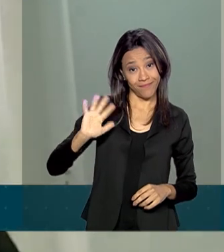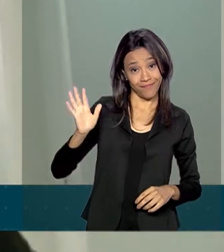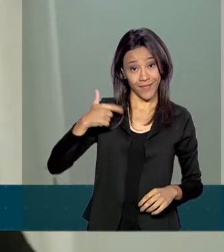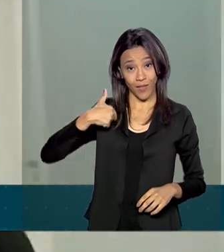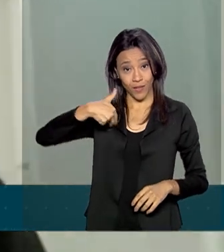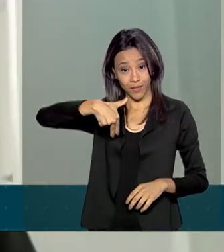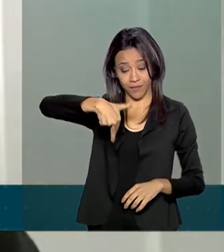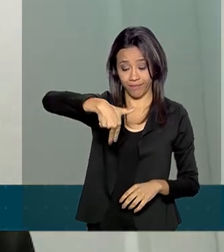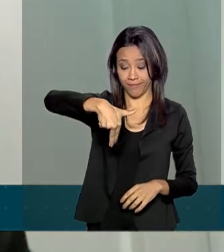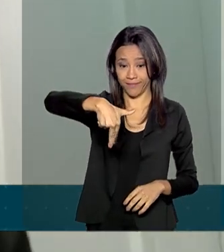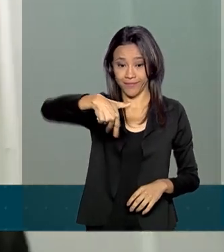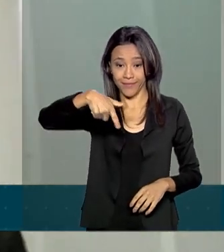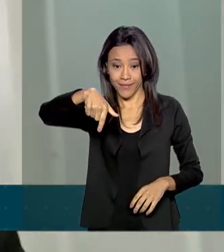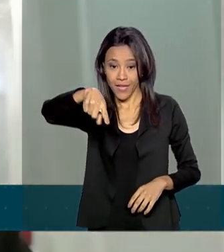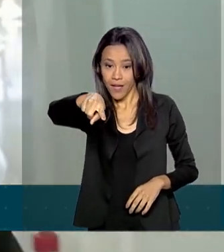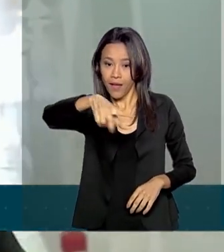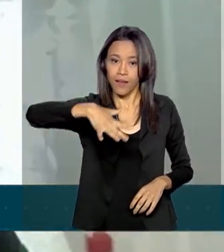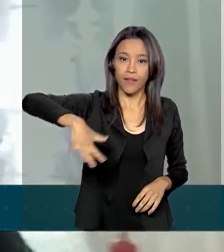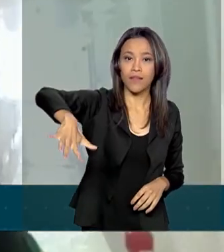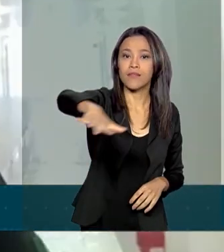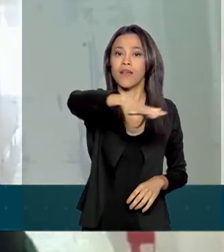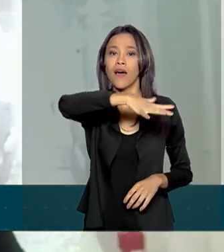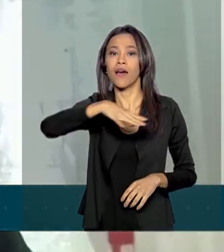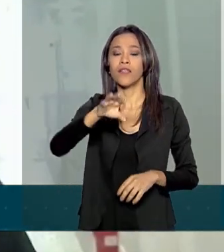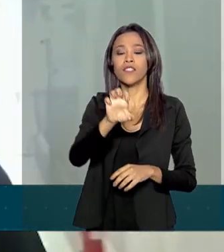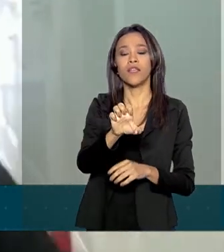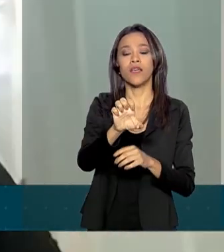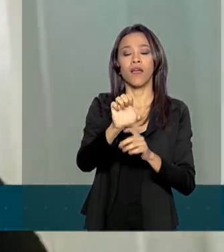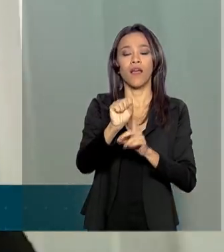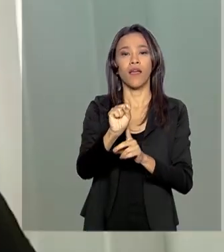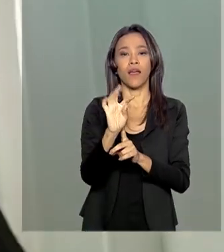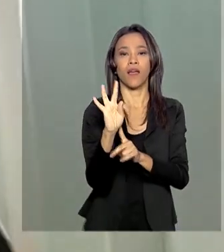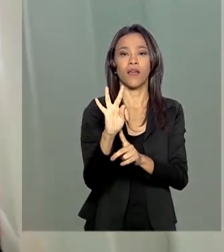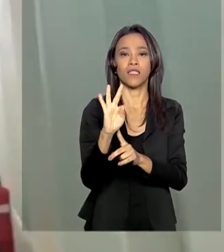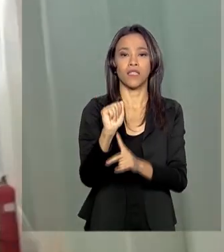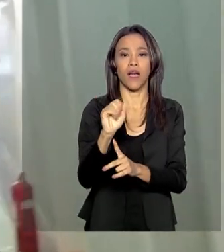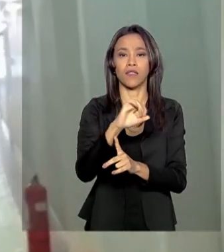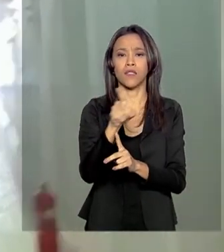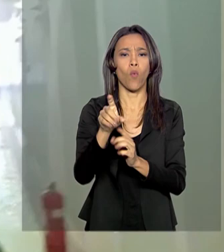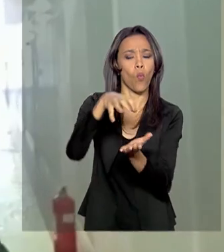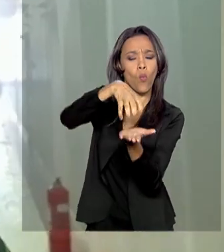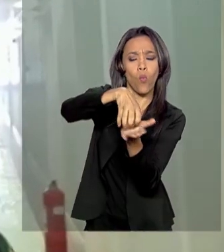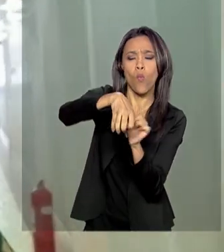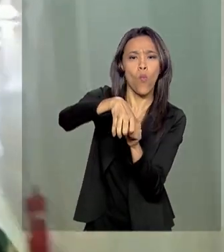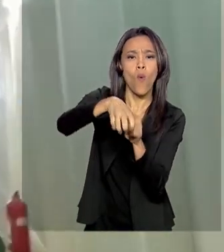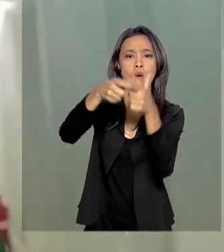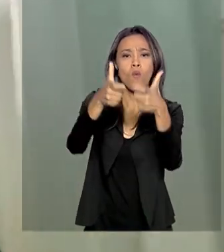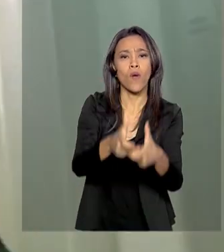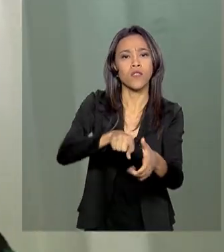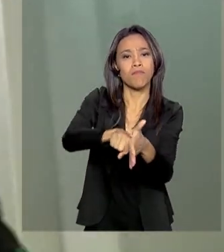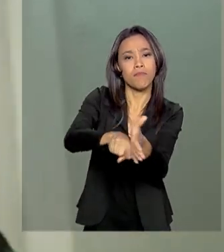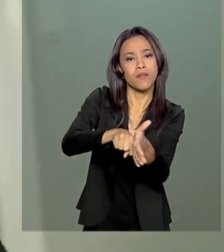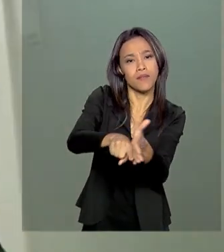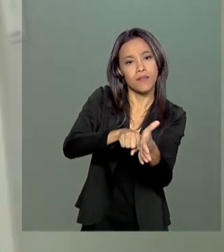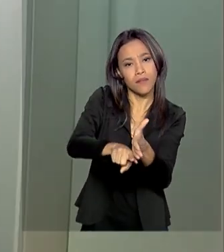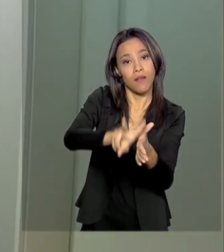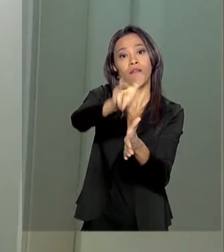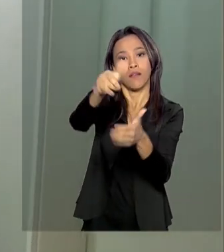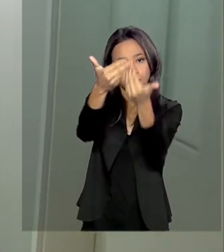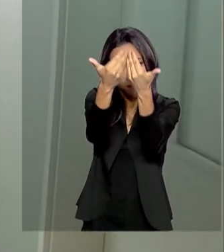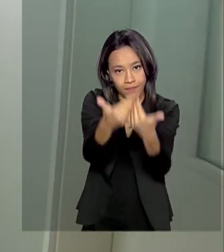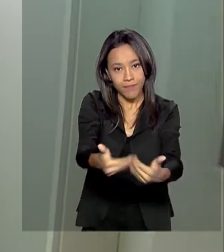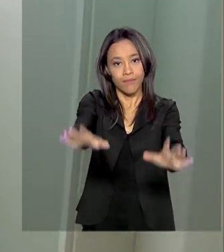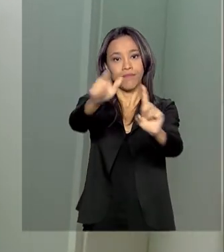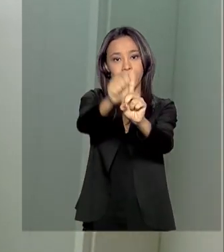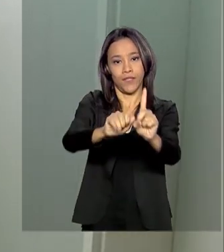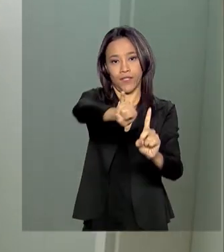por um dos corredores da Base Comandante Ferraz, o Centro de Pesquisas do Brasil na Antártica. Ele vai ser reinaugurado em janeiro. Como